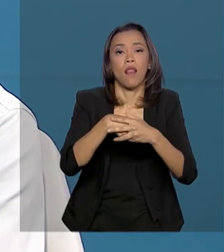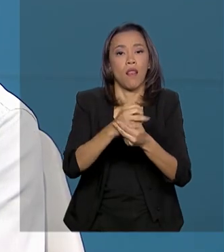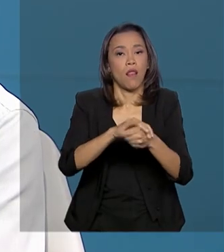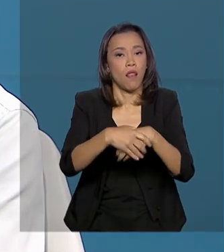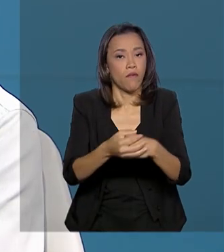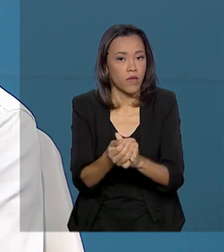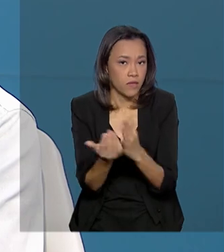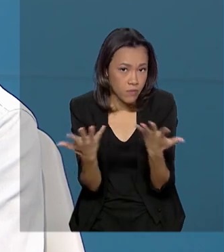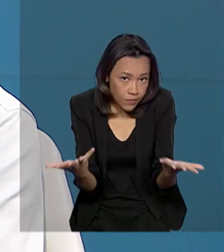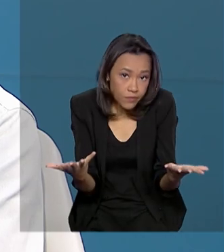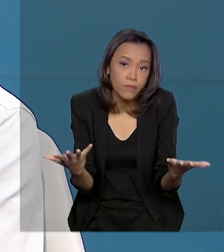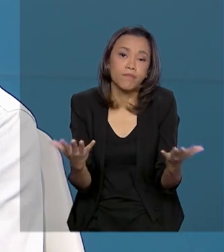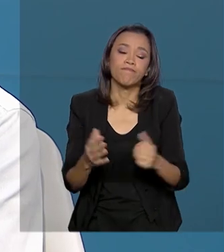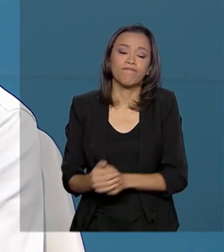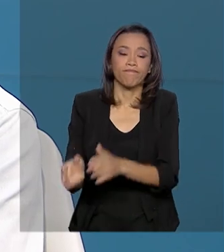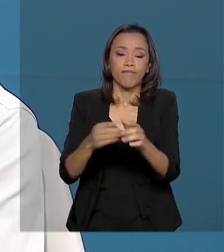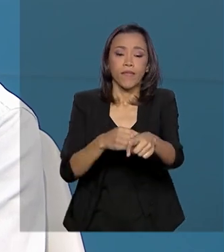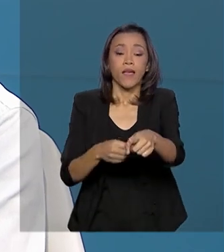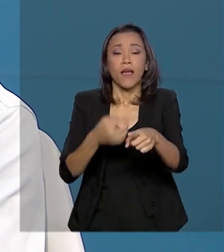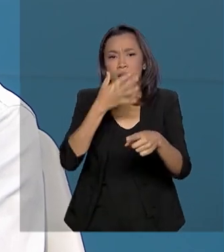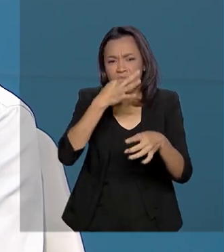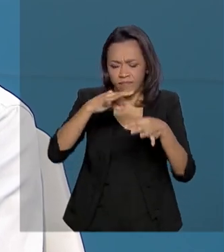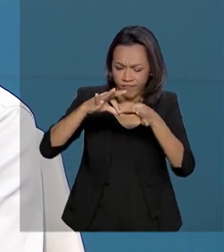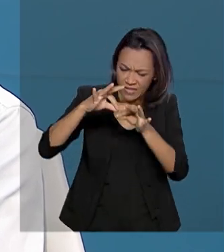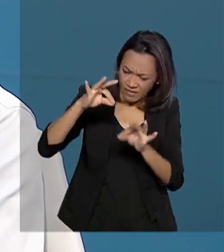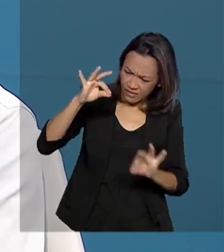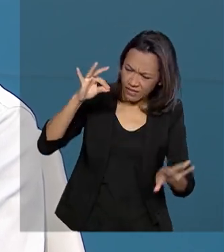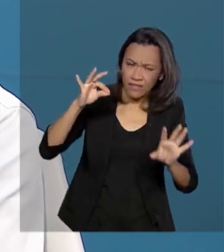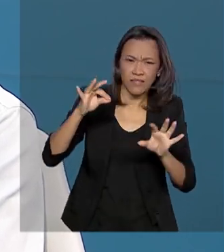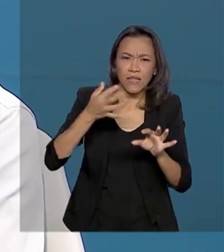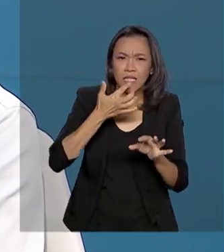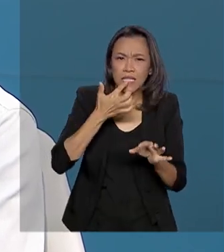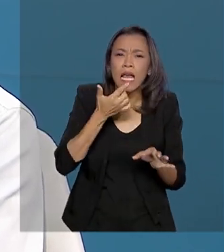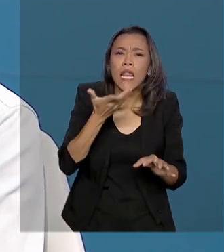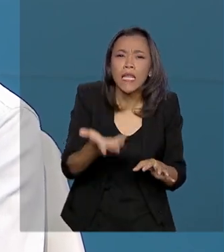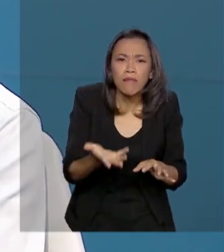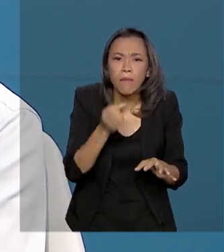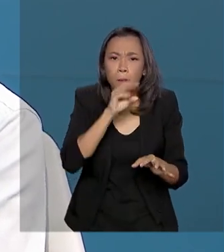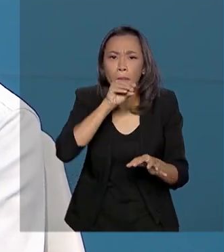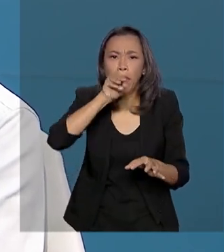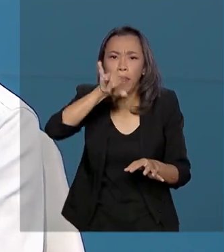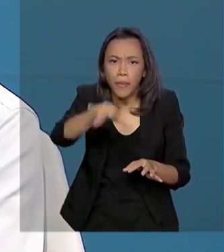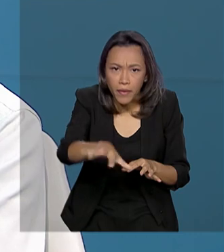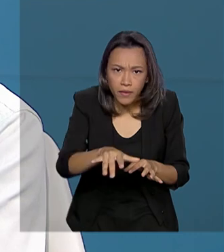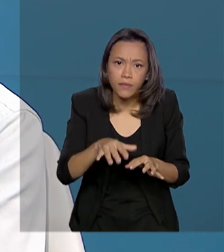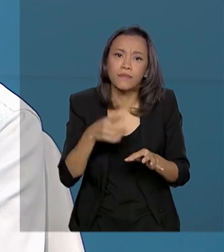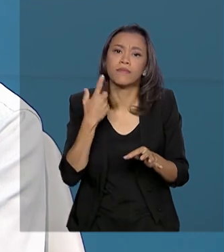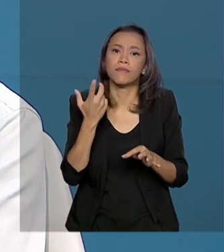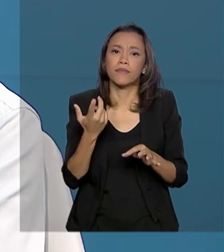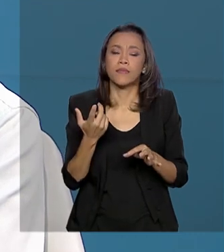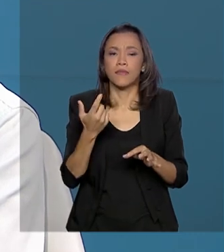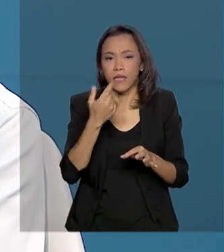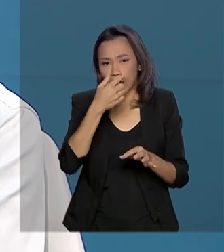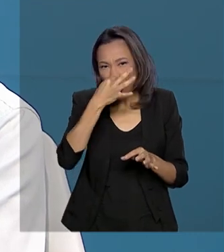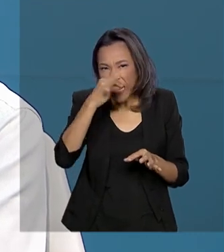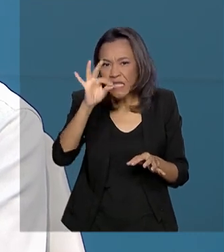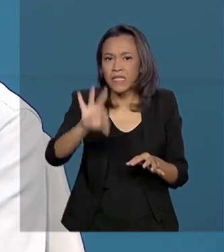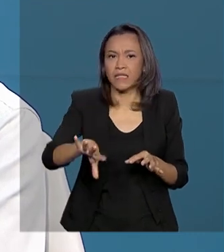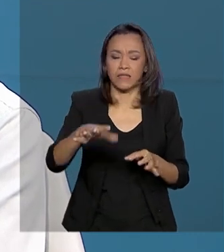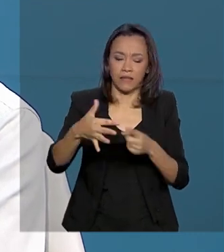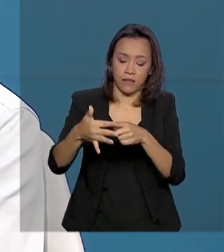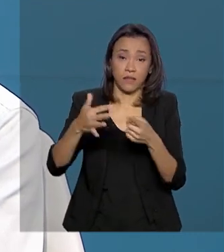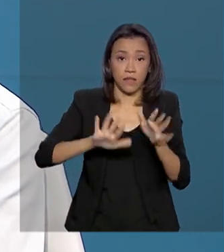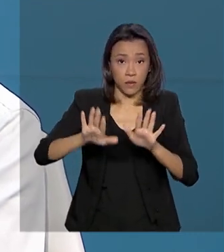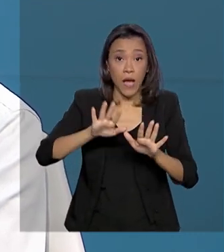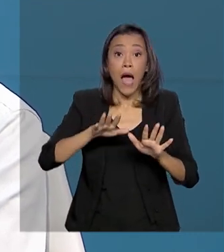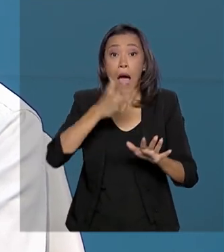vírus é transmitido por secreção, por saliva, por secreção que se acumula na boca, no nariz. E na medida que a